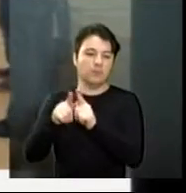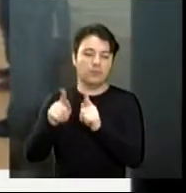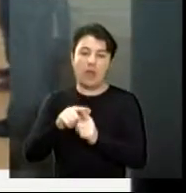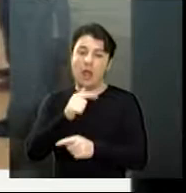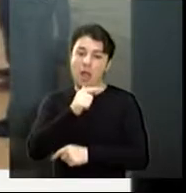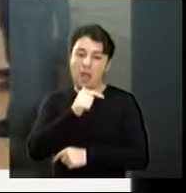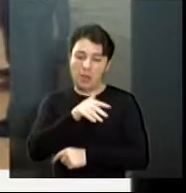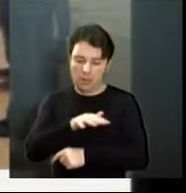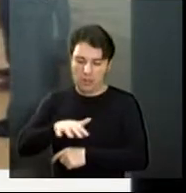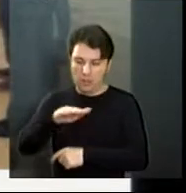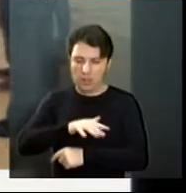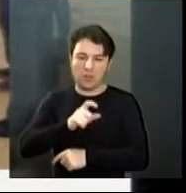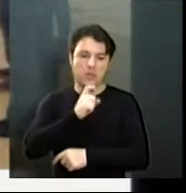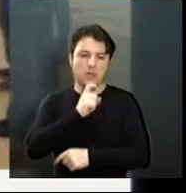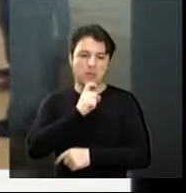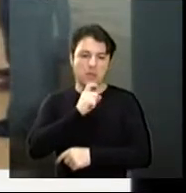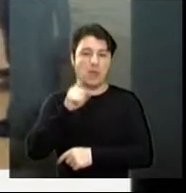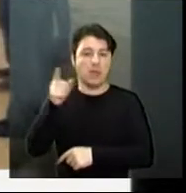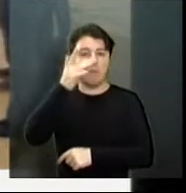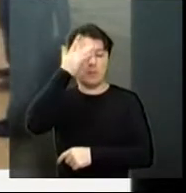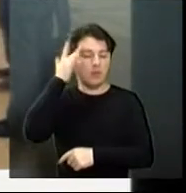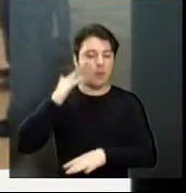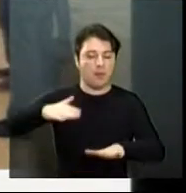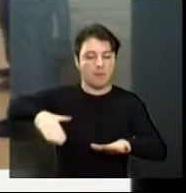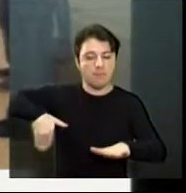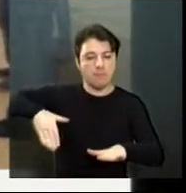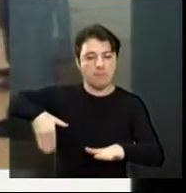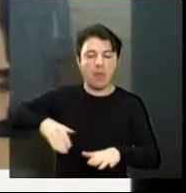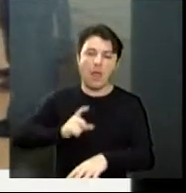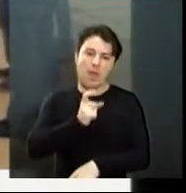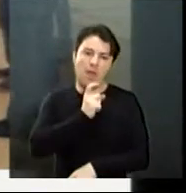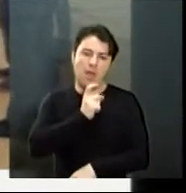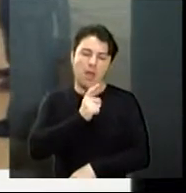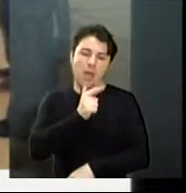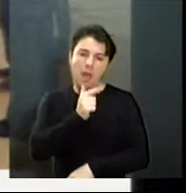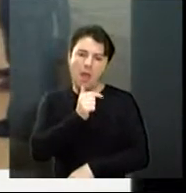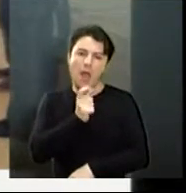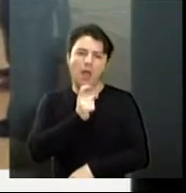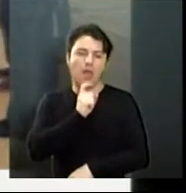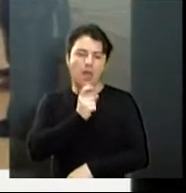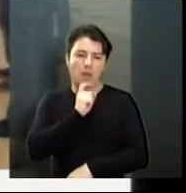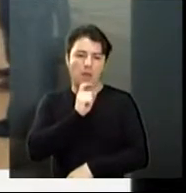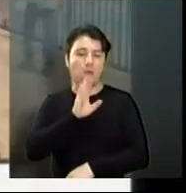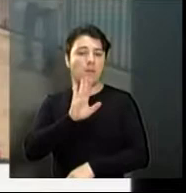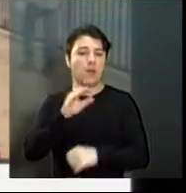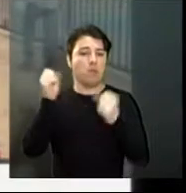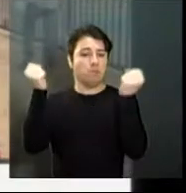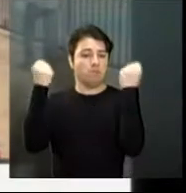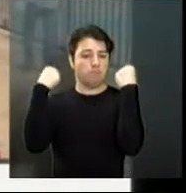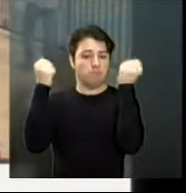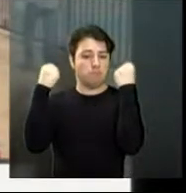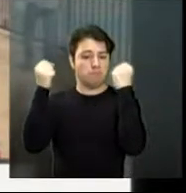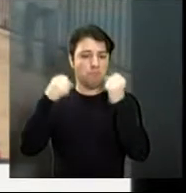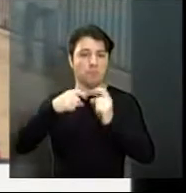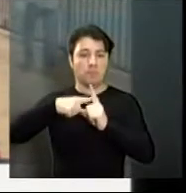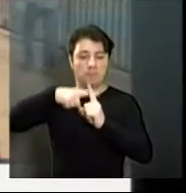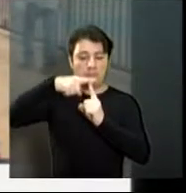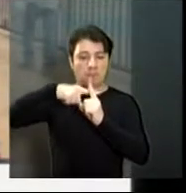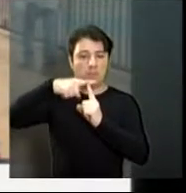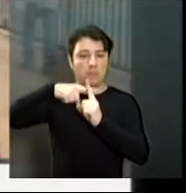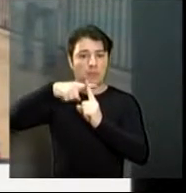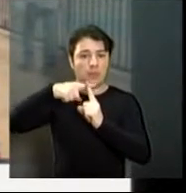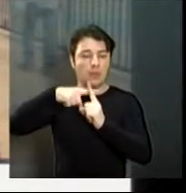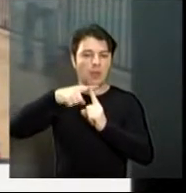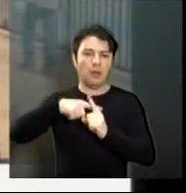pessoal do treinamento de natação precisa de uma água mais fresca. Já o pessoal da hidroginástica precisa de uma temperatura mais alta.